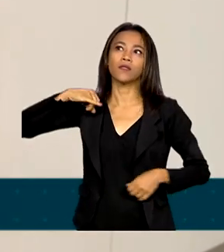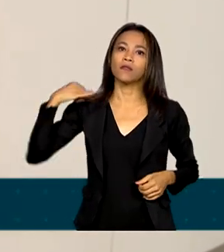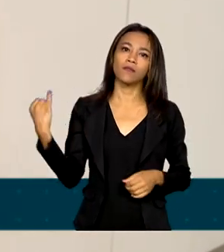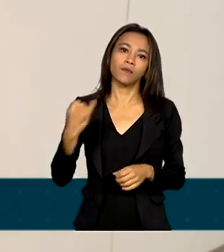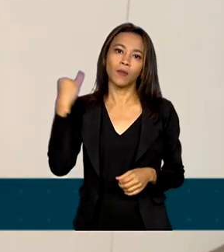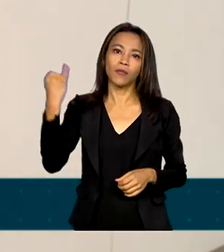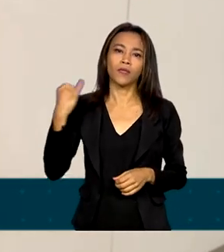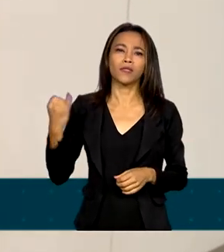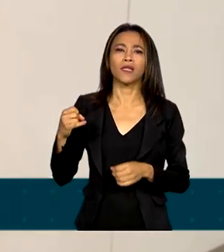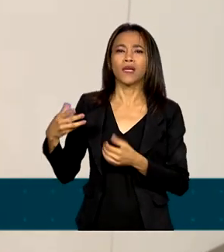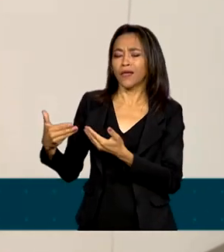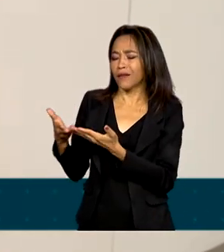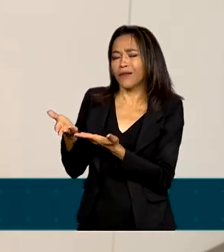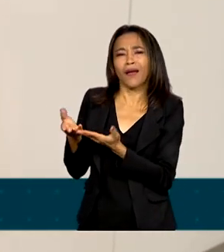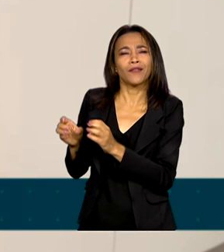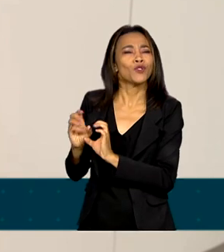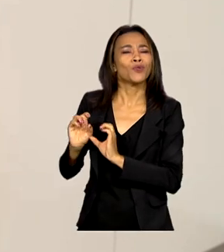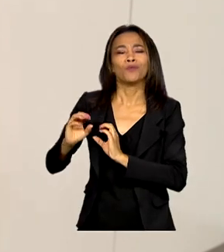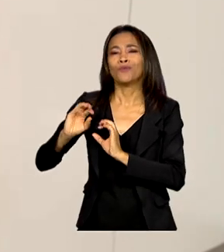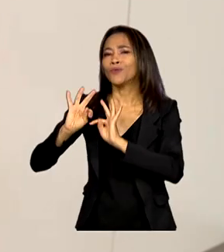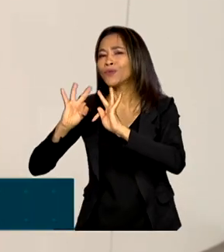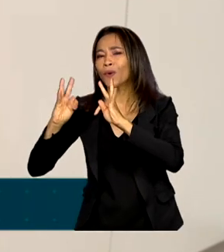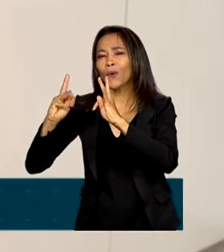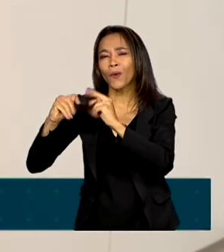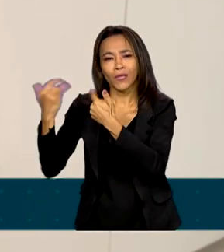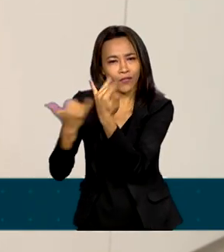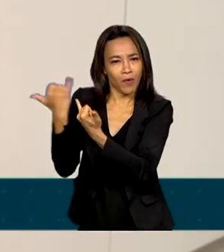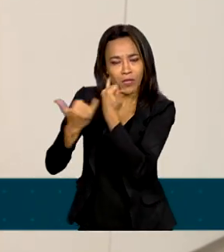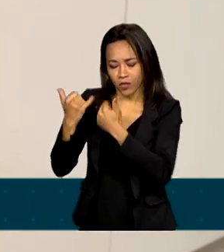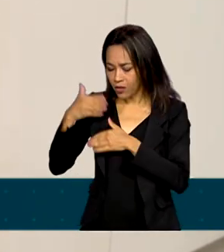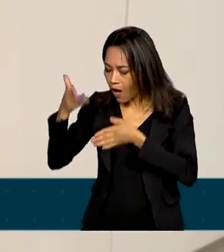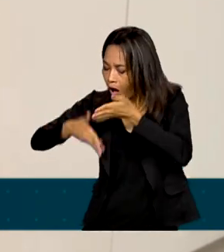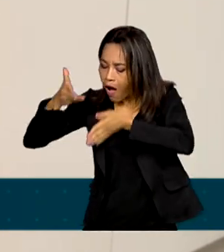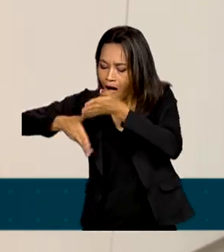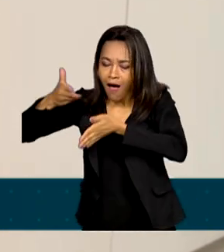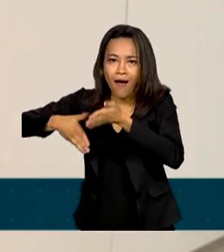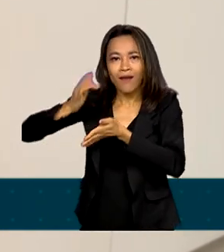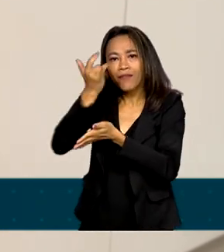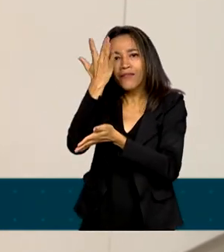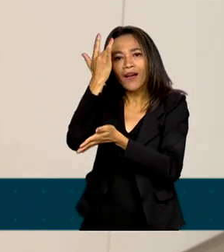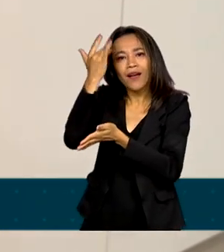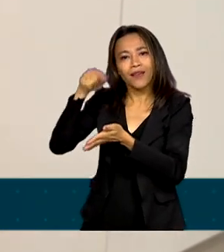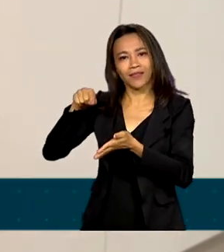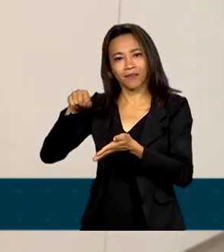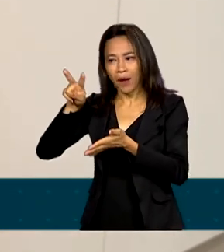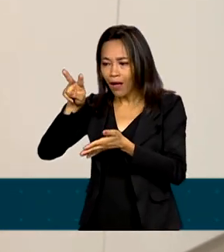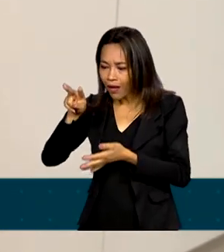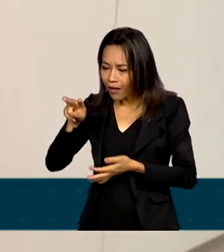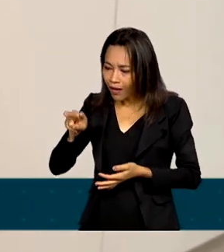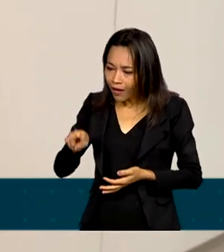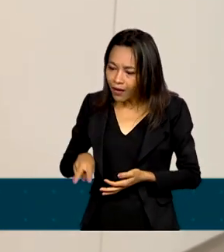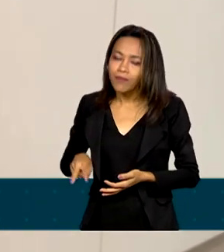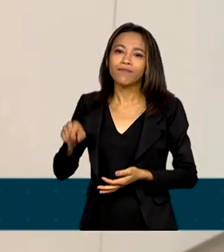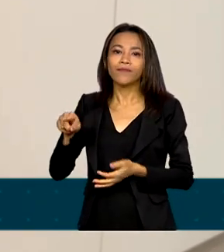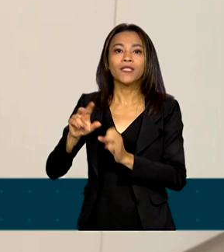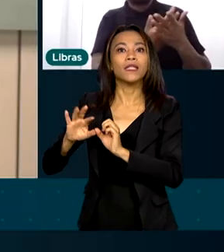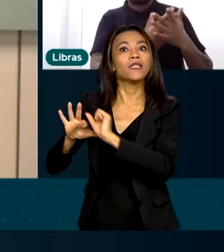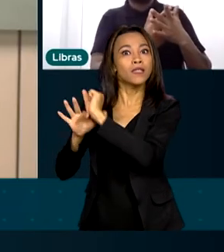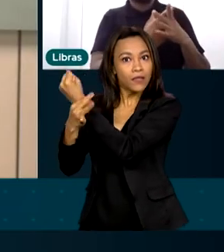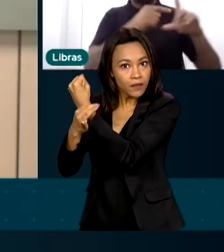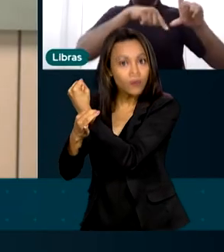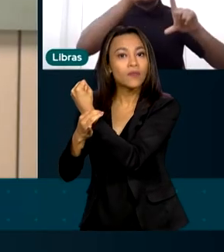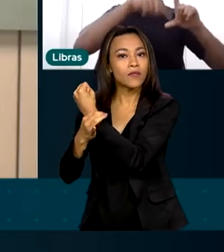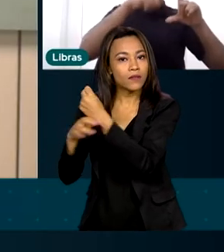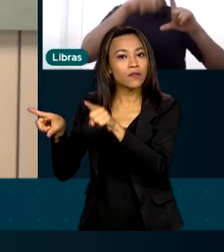disponibiliza todos os dados de pessoal de uma forma fácil e respeitando a Lei Geral de Proteção de Dados.